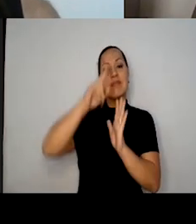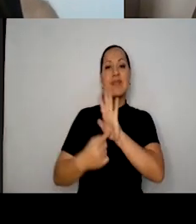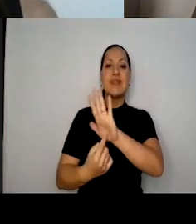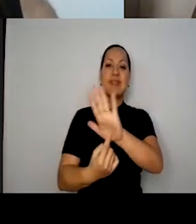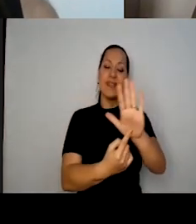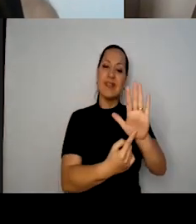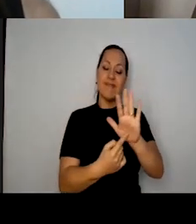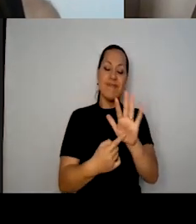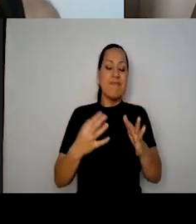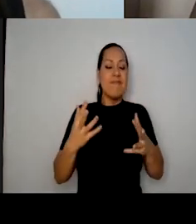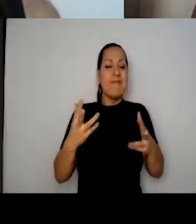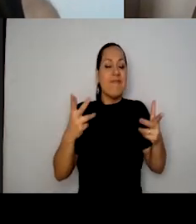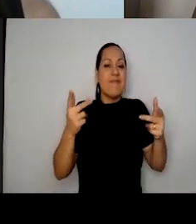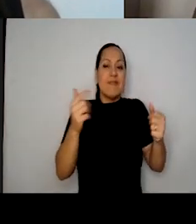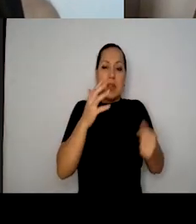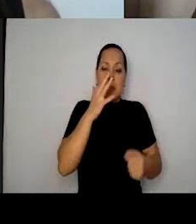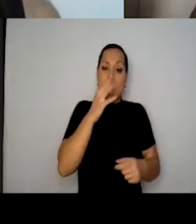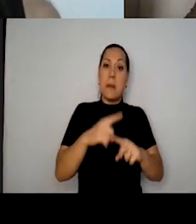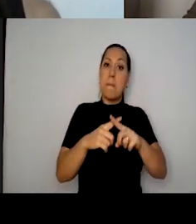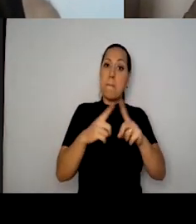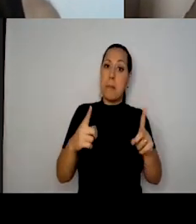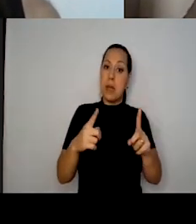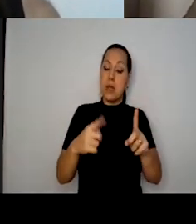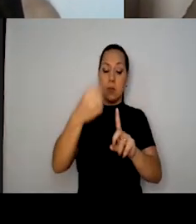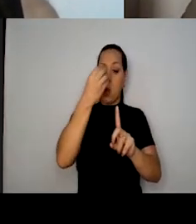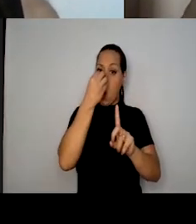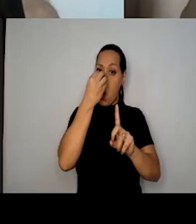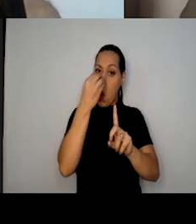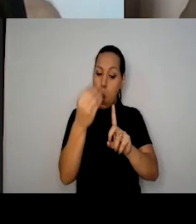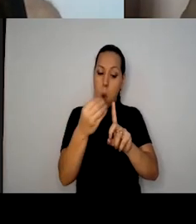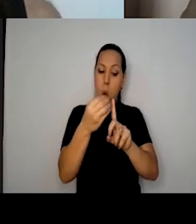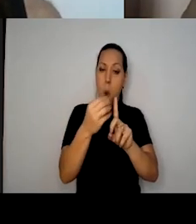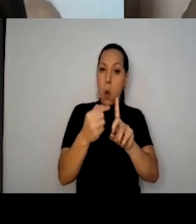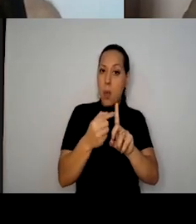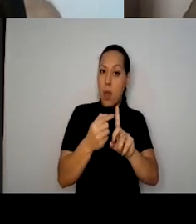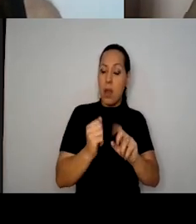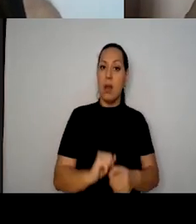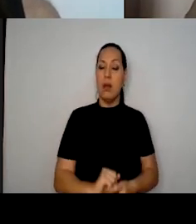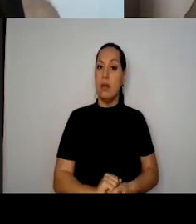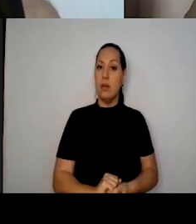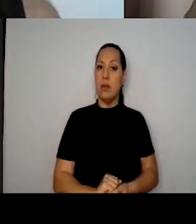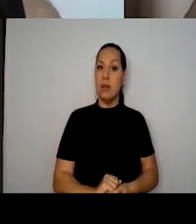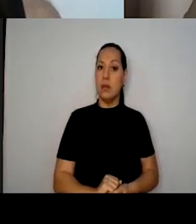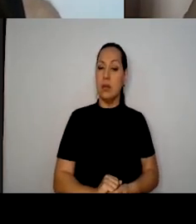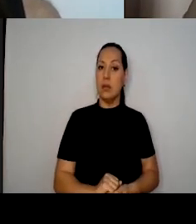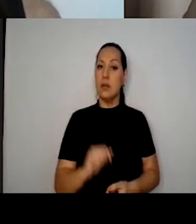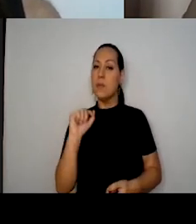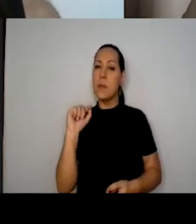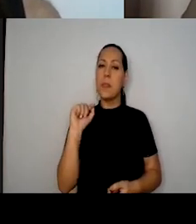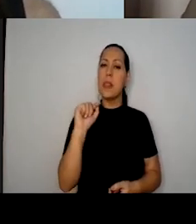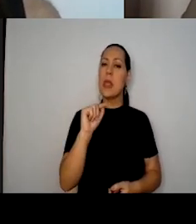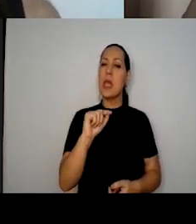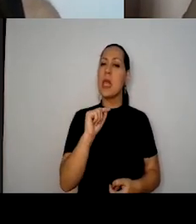incrível, mas esta figura, que é esta guia, né? É este que guia